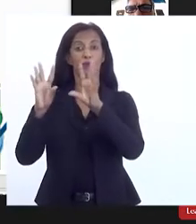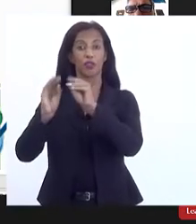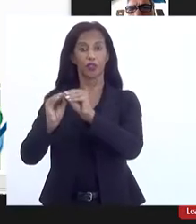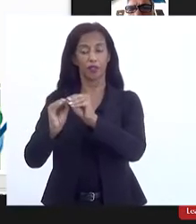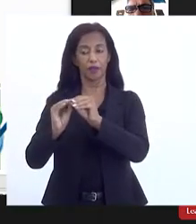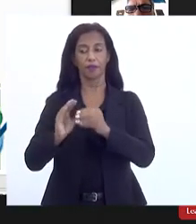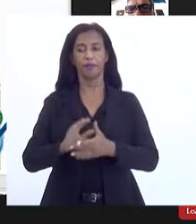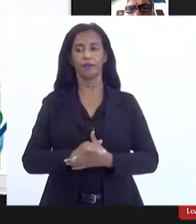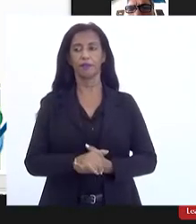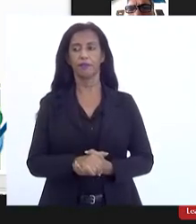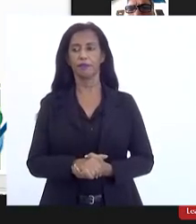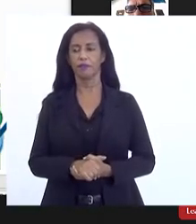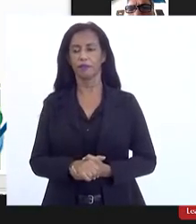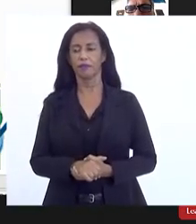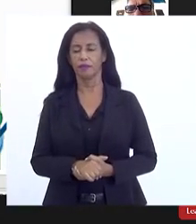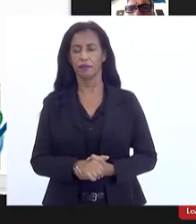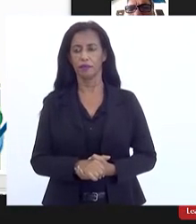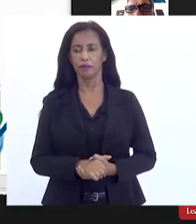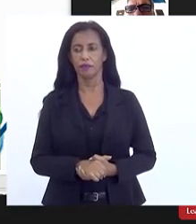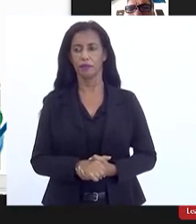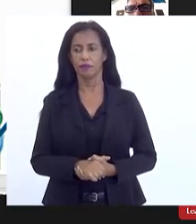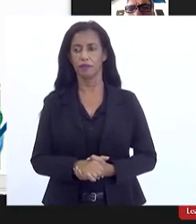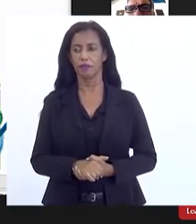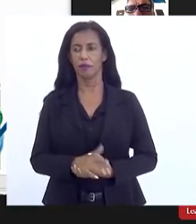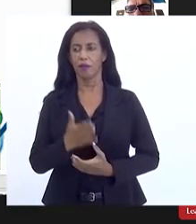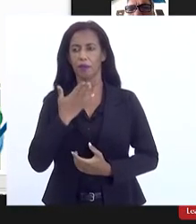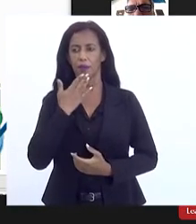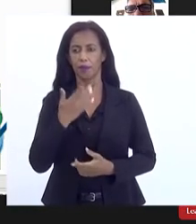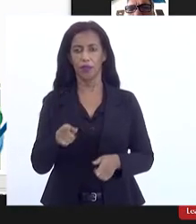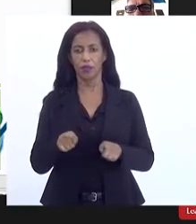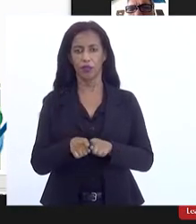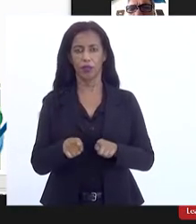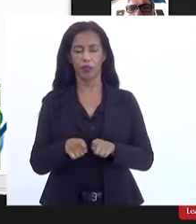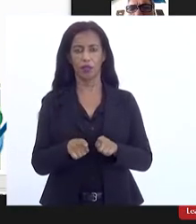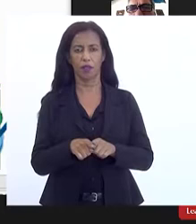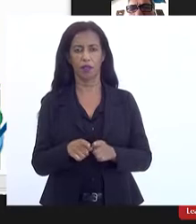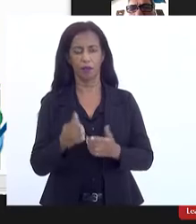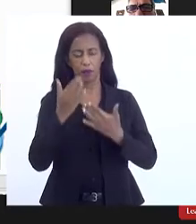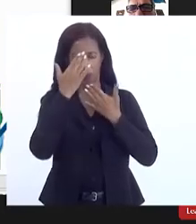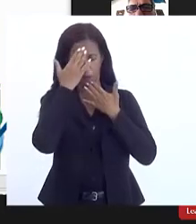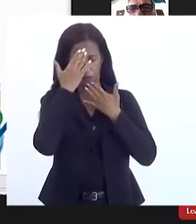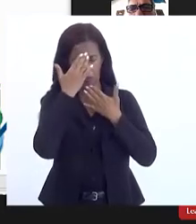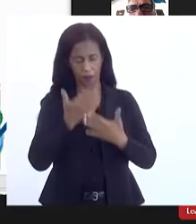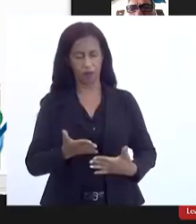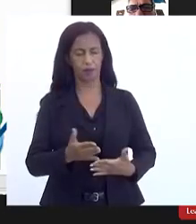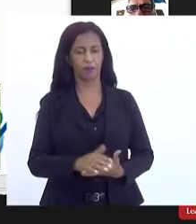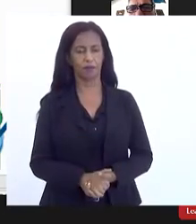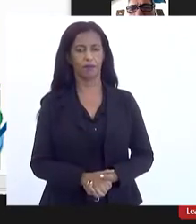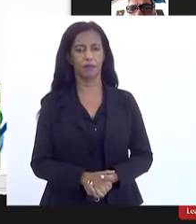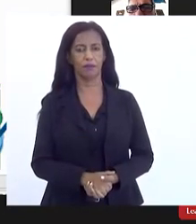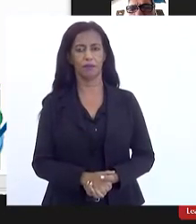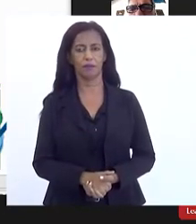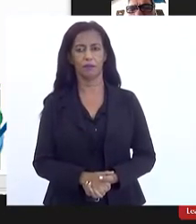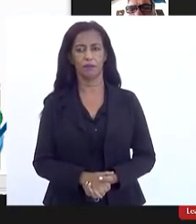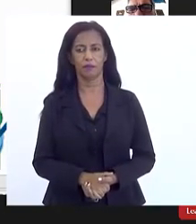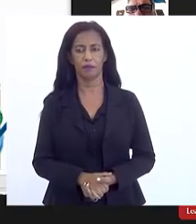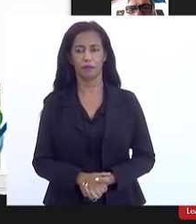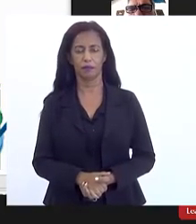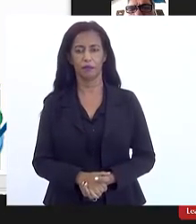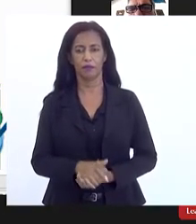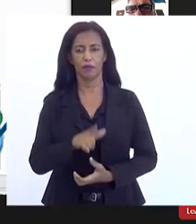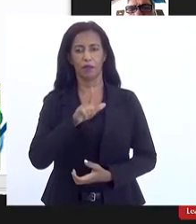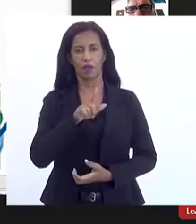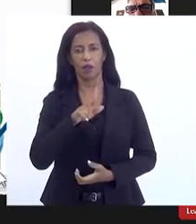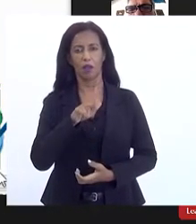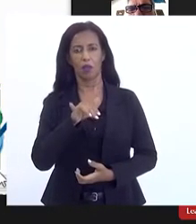exposição pedir também agradecendo ao Luiz